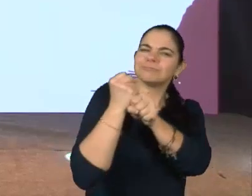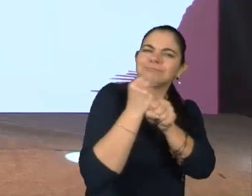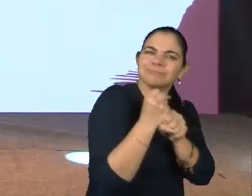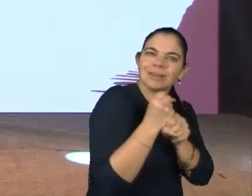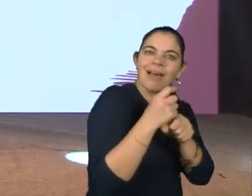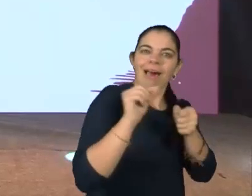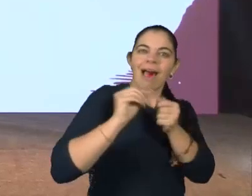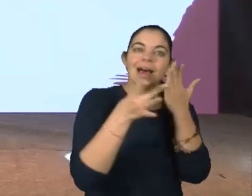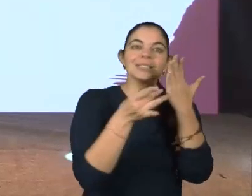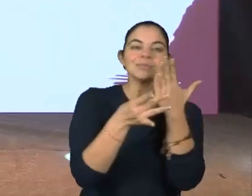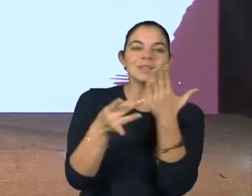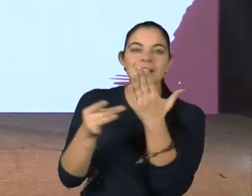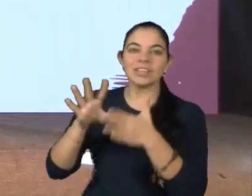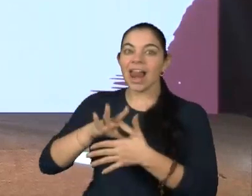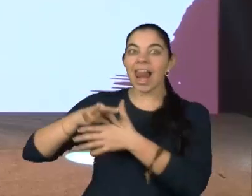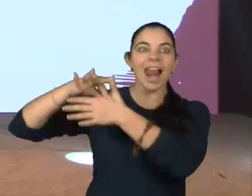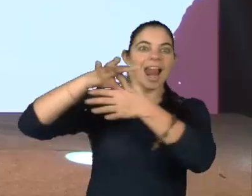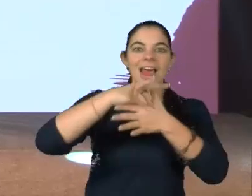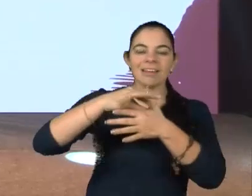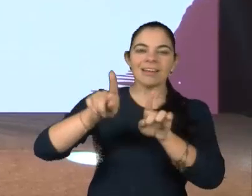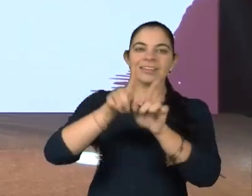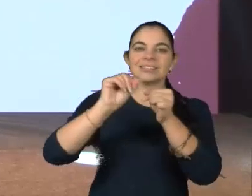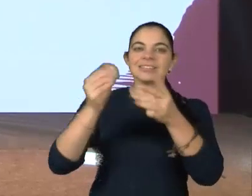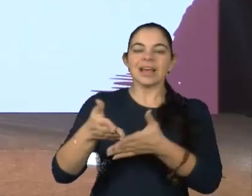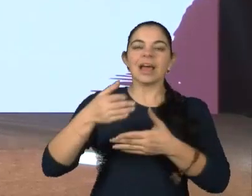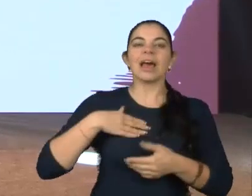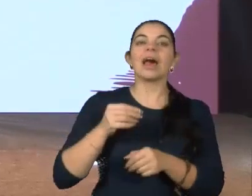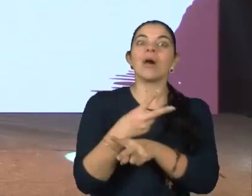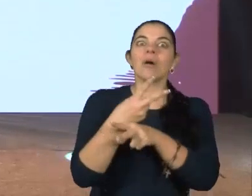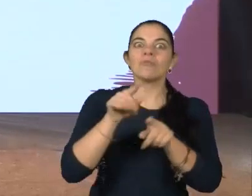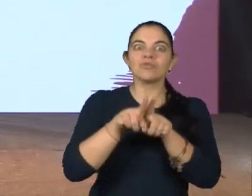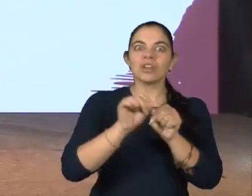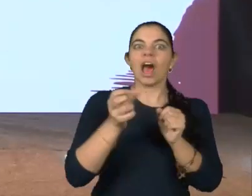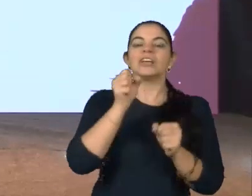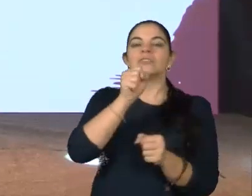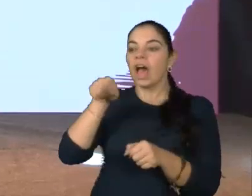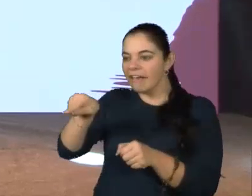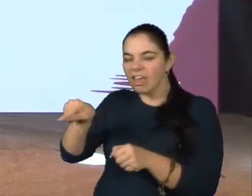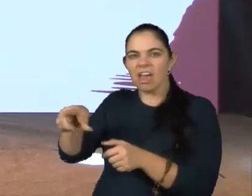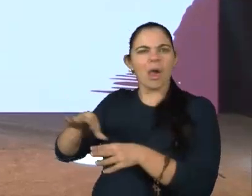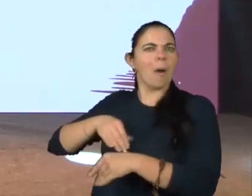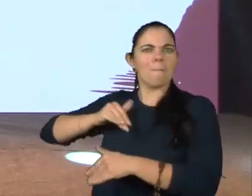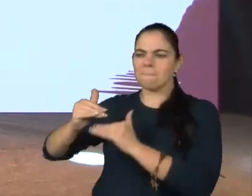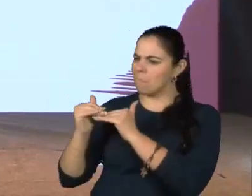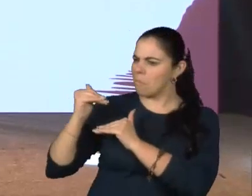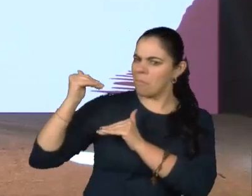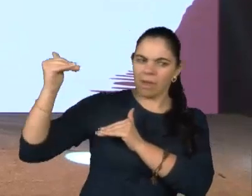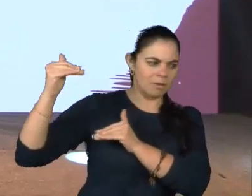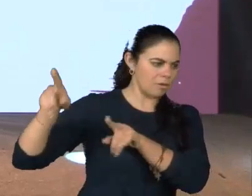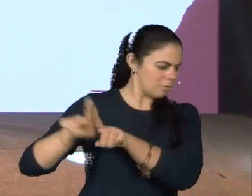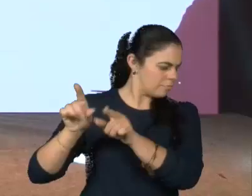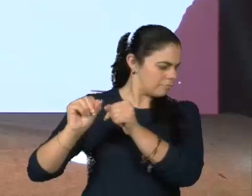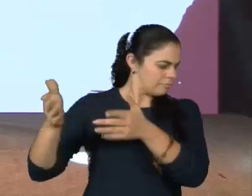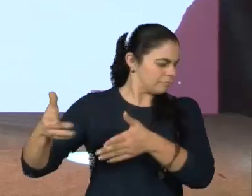as habilidades de liderança que as empresas buscam, são muito mais as soft skills do que as hard skills. E